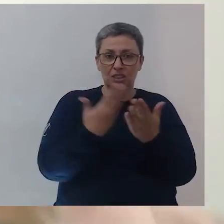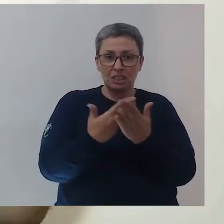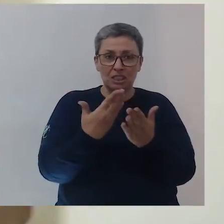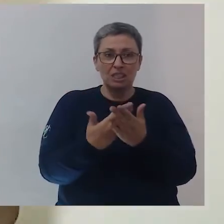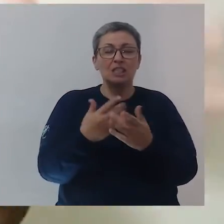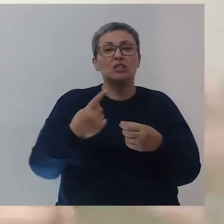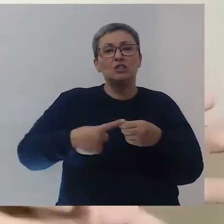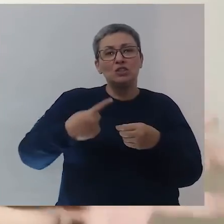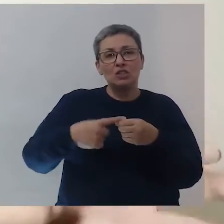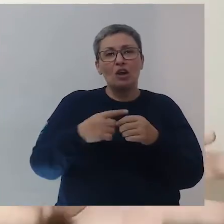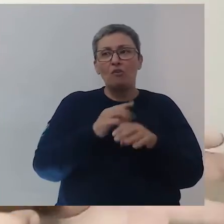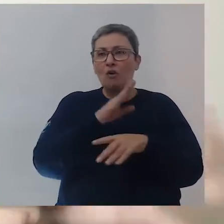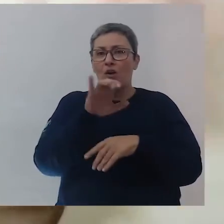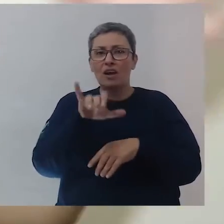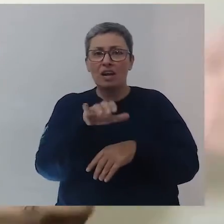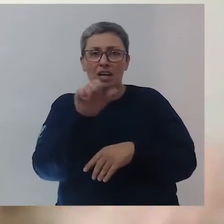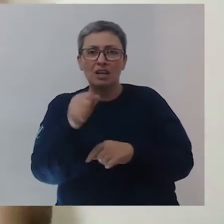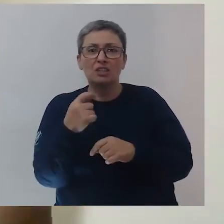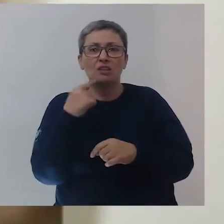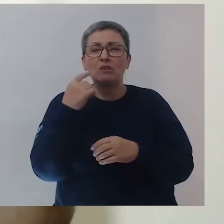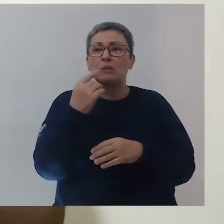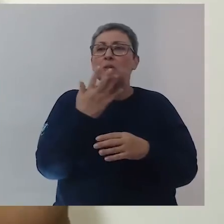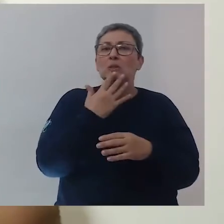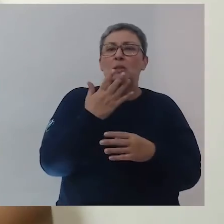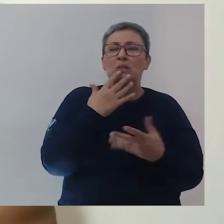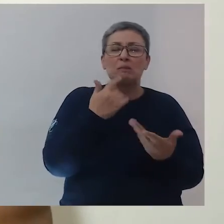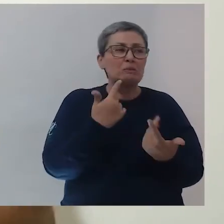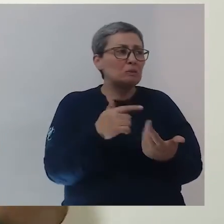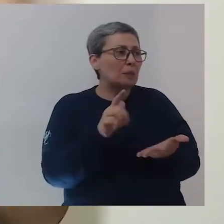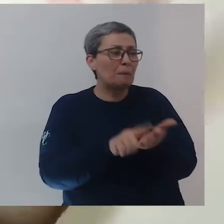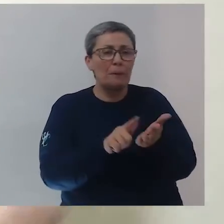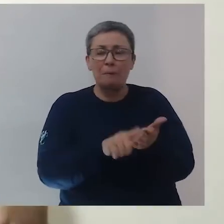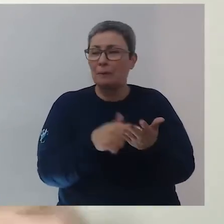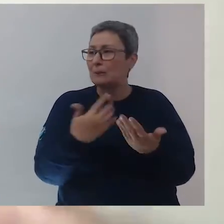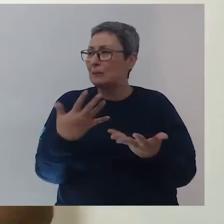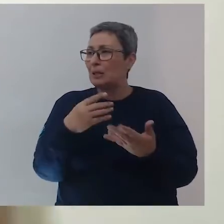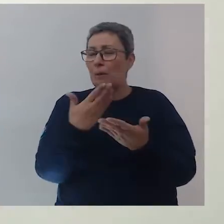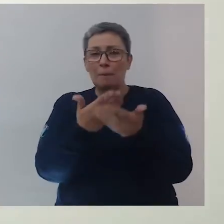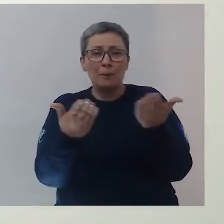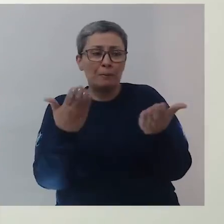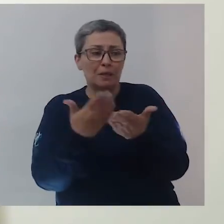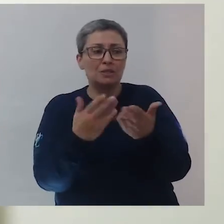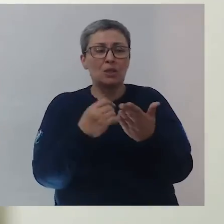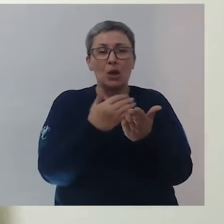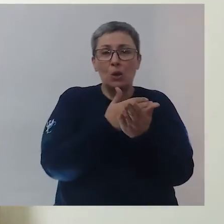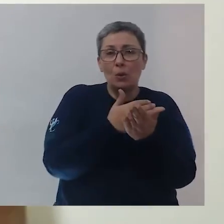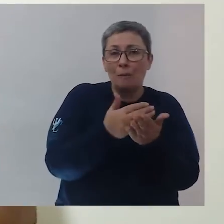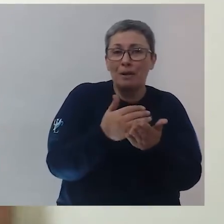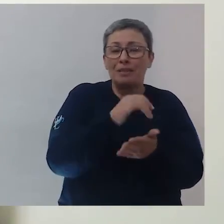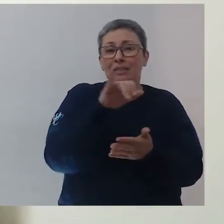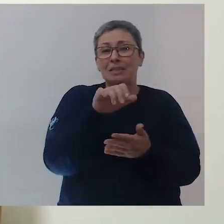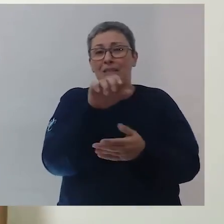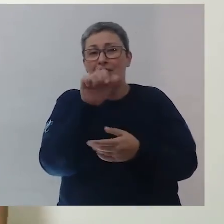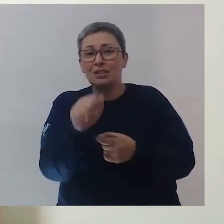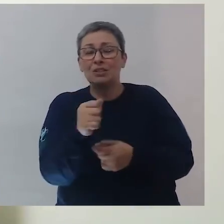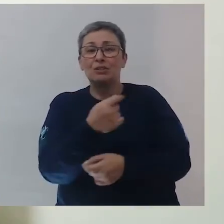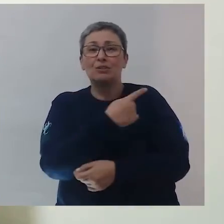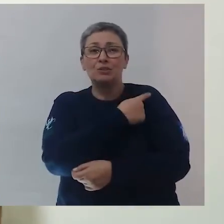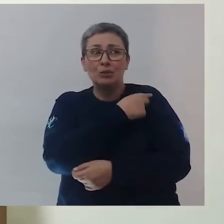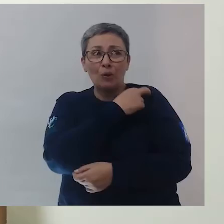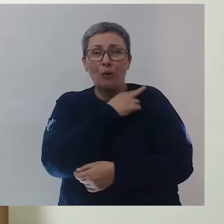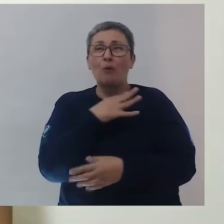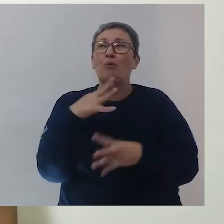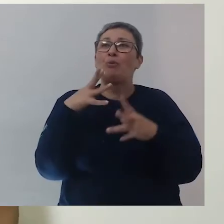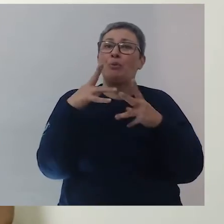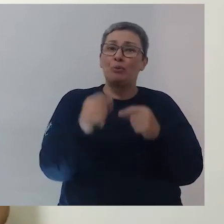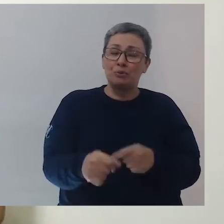EJA. Fui na escola atrás das notas. Já não tinha mais essas notas. Havia perdido. Tive que começar o EJA, o ensino médio todo